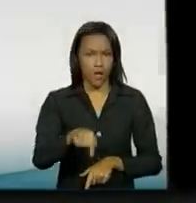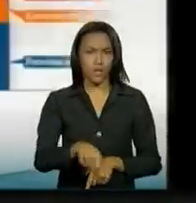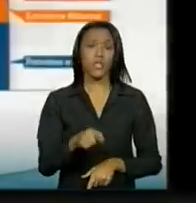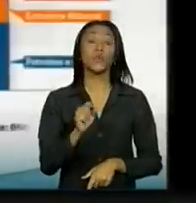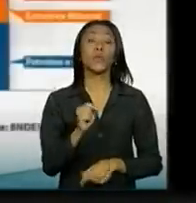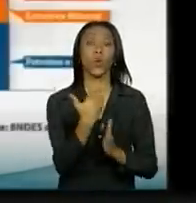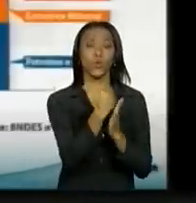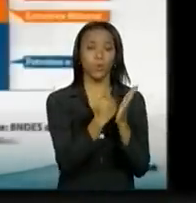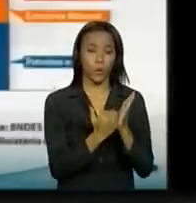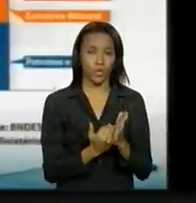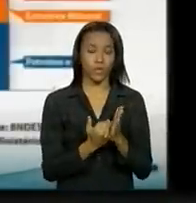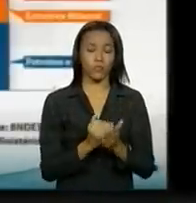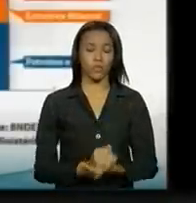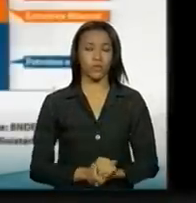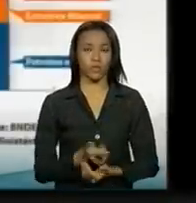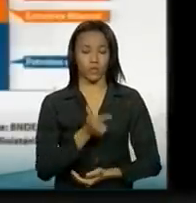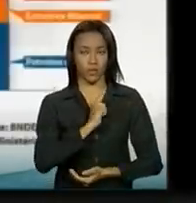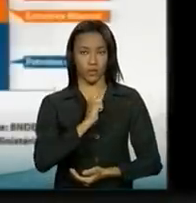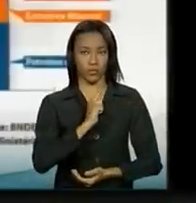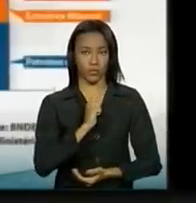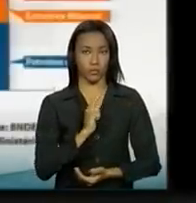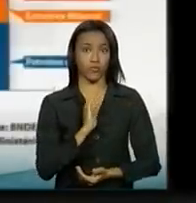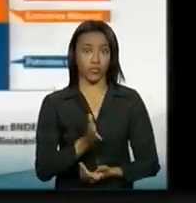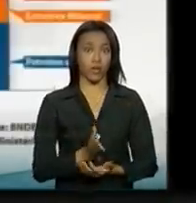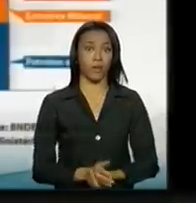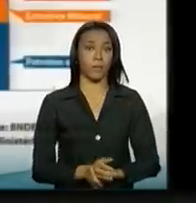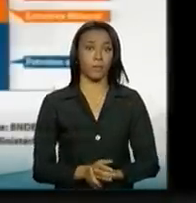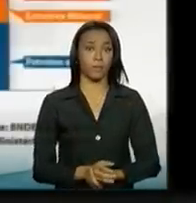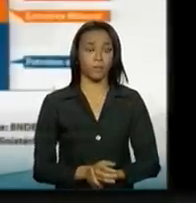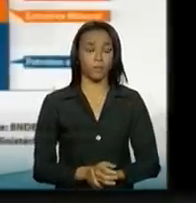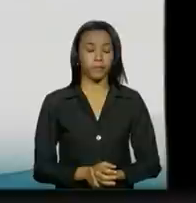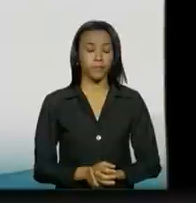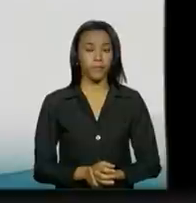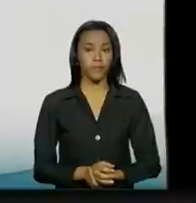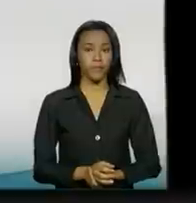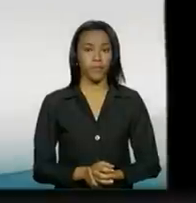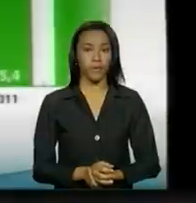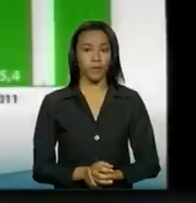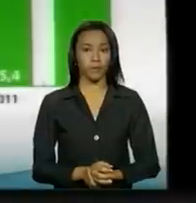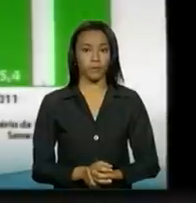programas que nós temos implementado. Passa adiante.